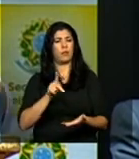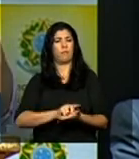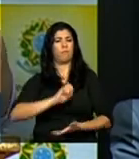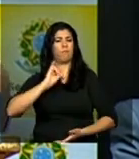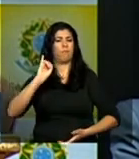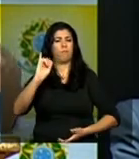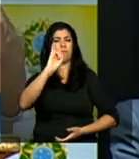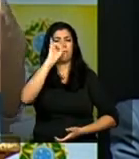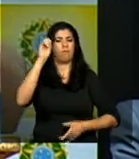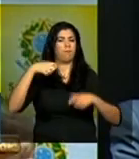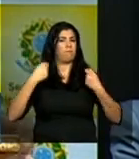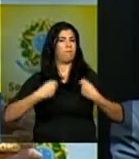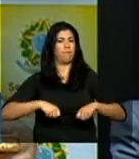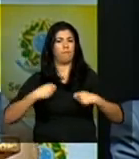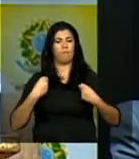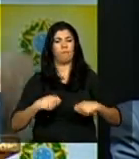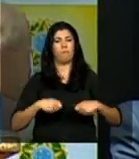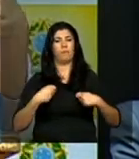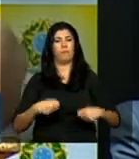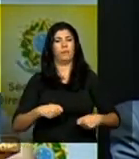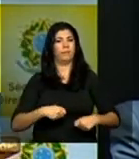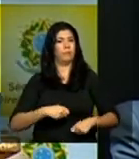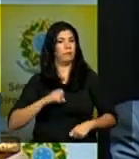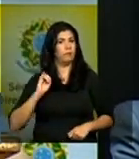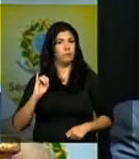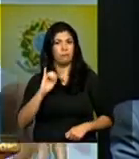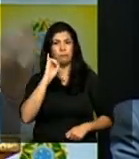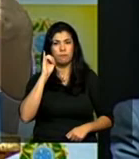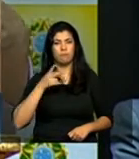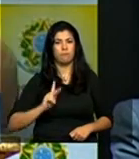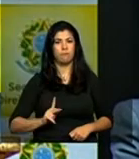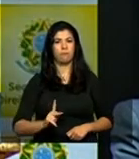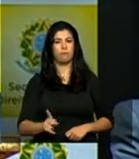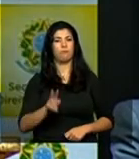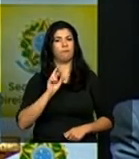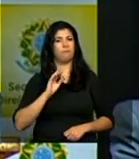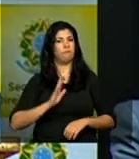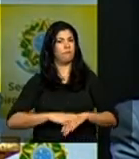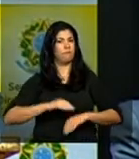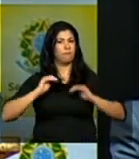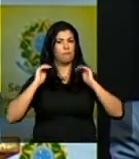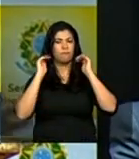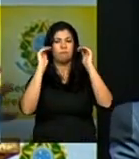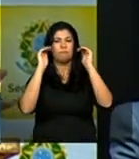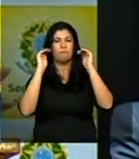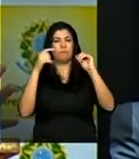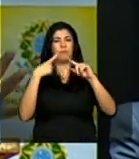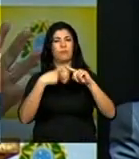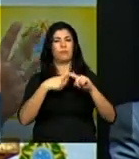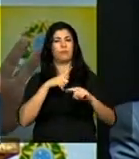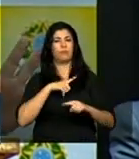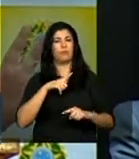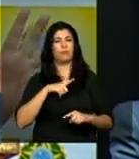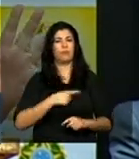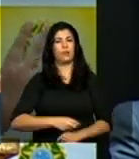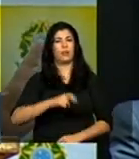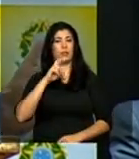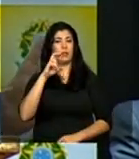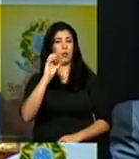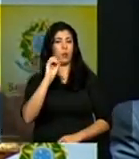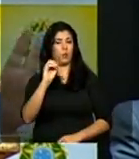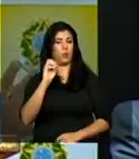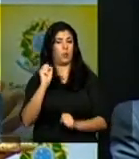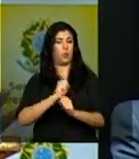necessário importante e relevante porque são 50 anos do